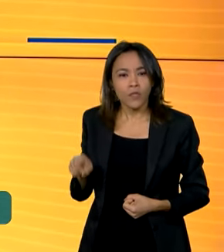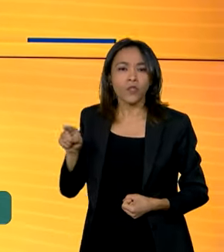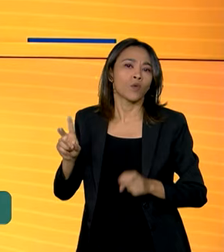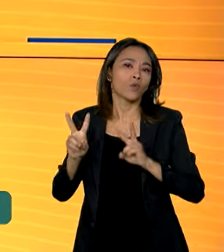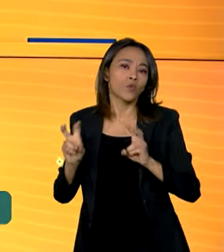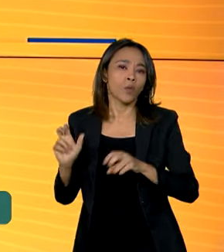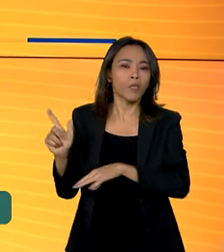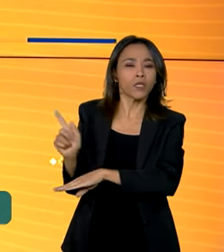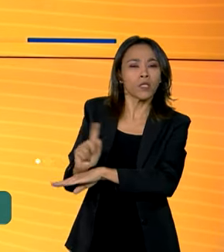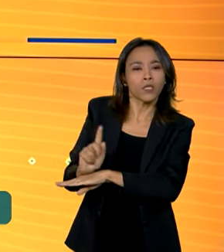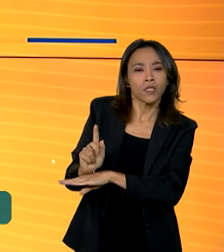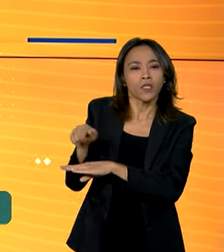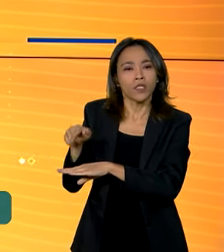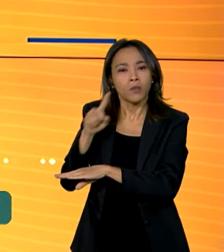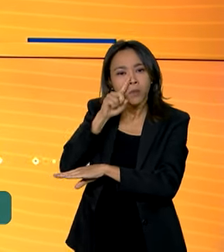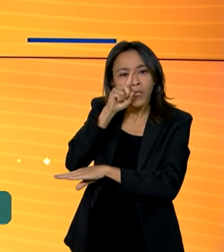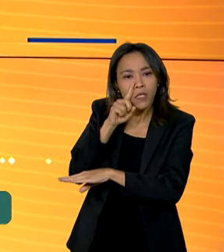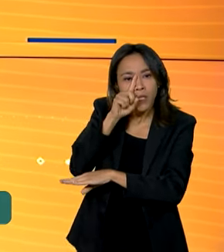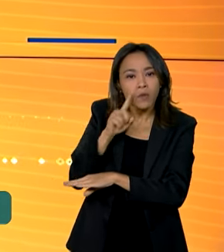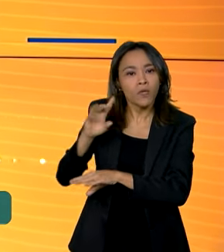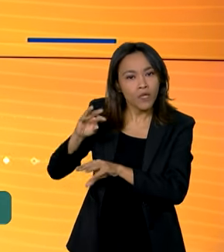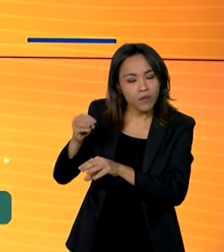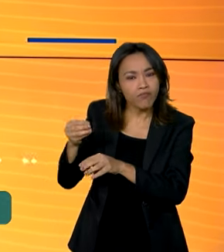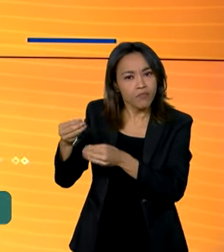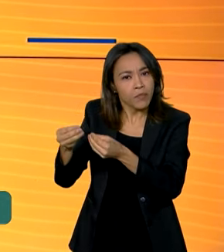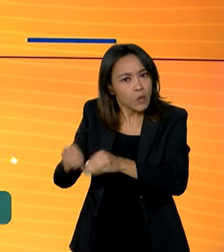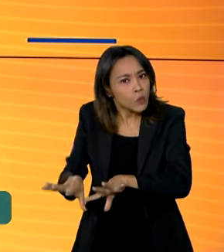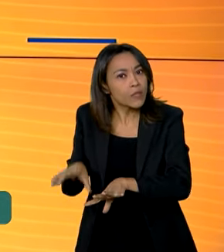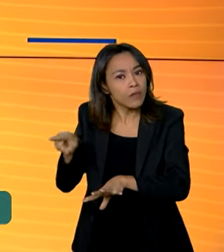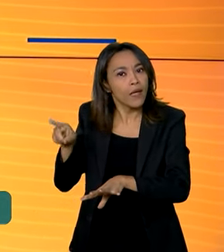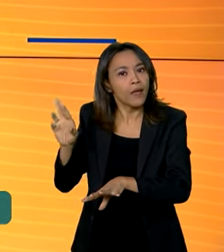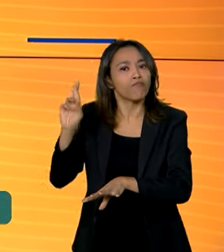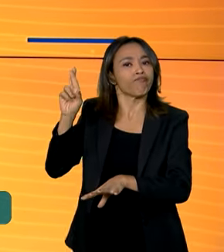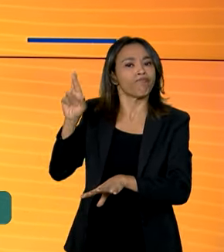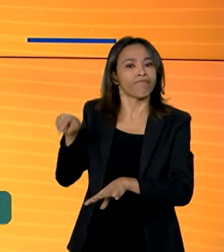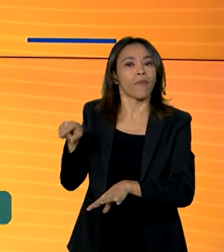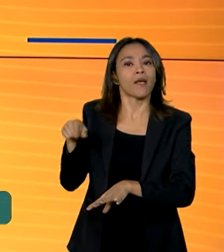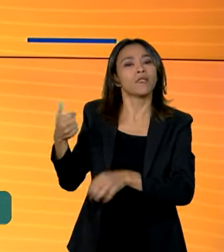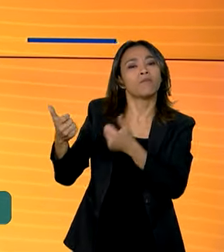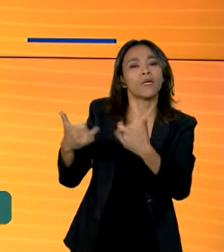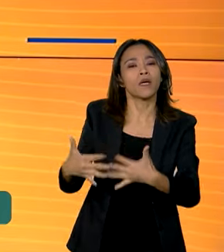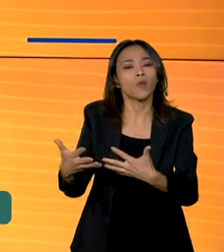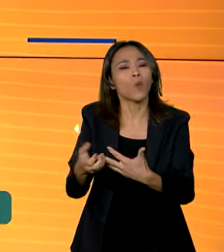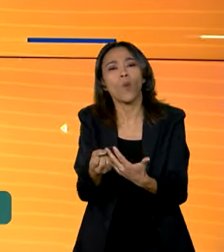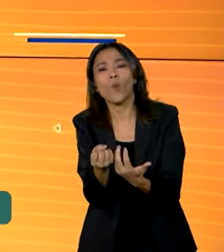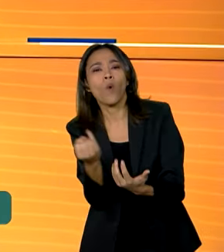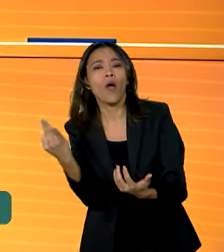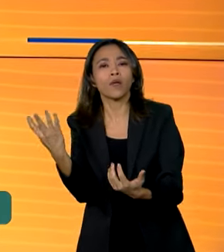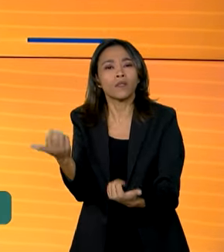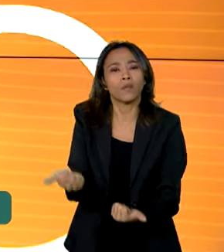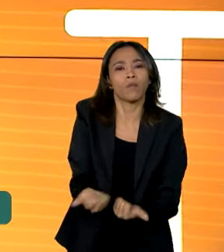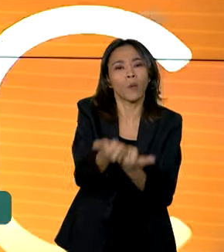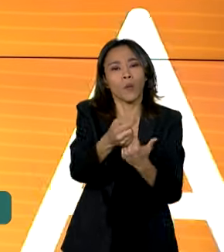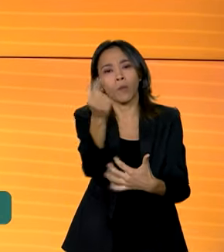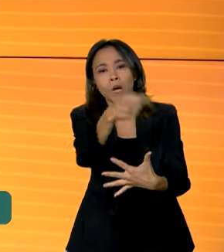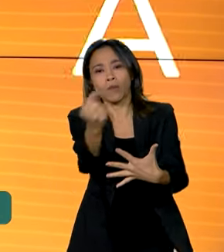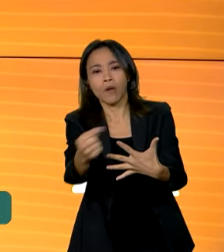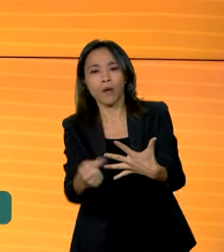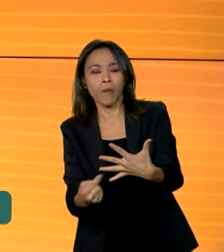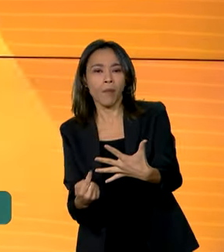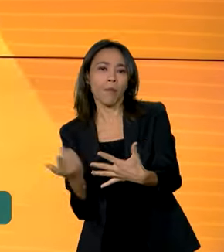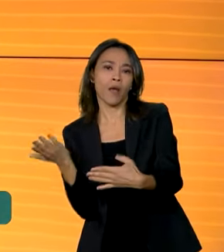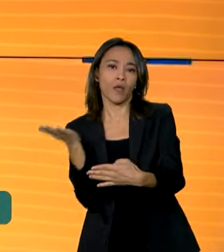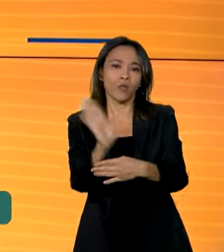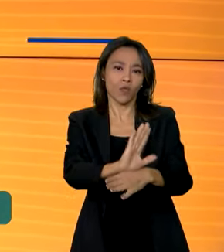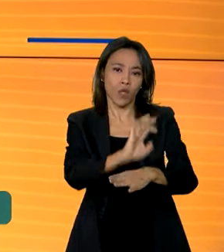Desastres, Armin Augusto Brown, explicou quais recursos estão sendo empregados para ajudar os gaúchos e como esse